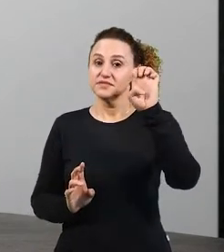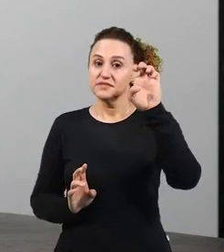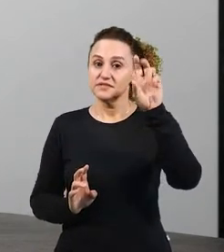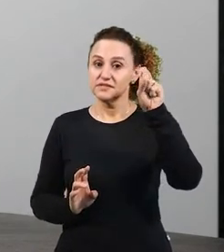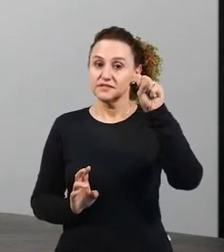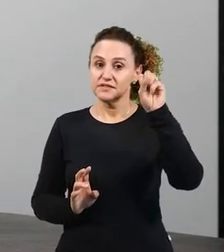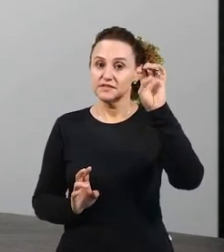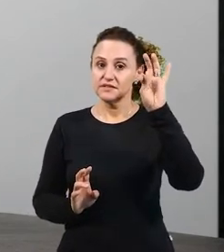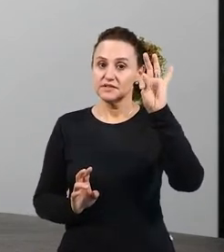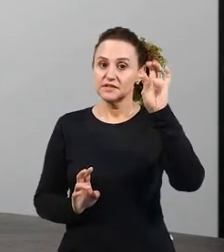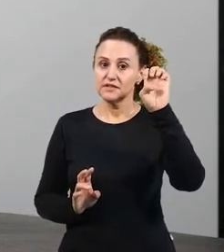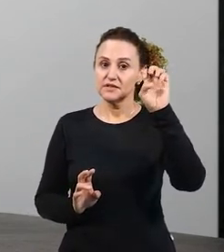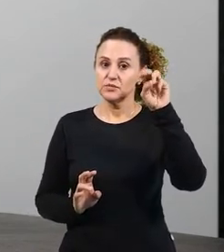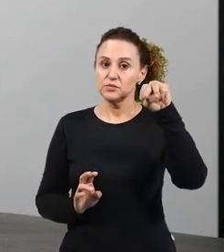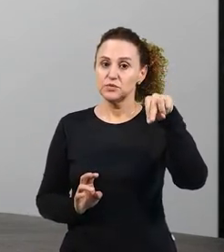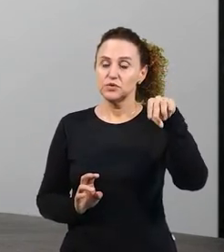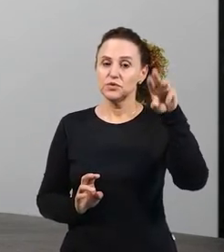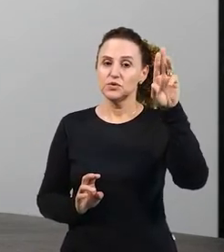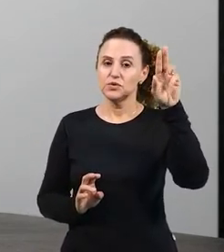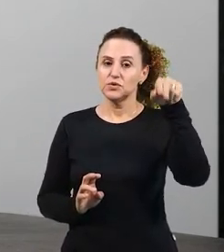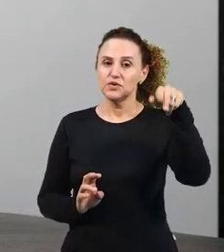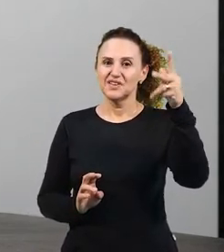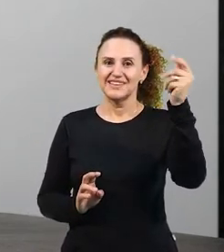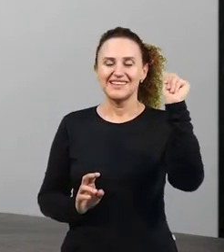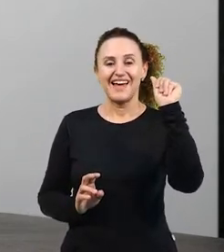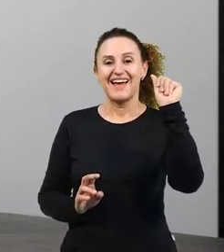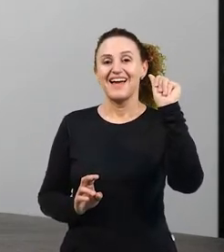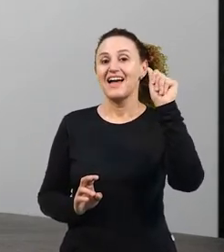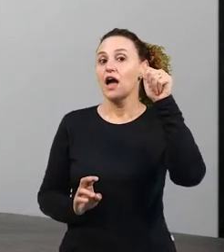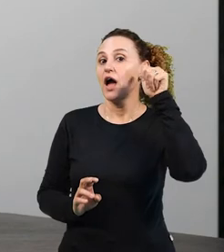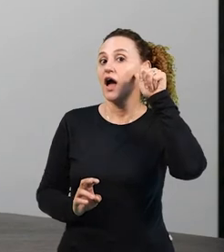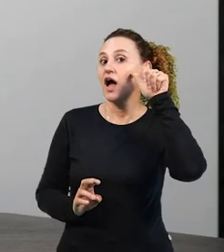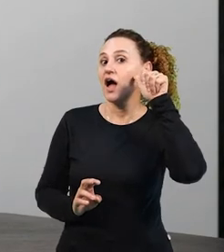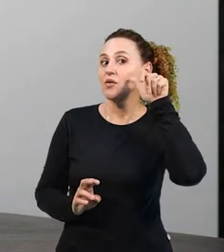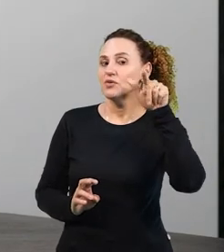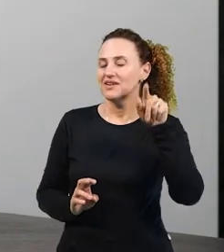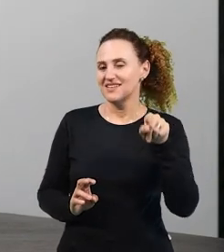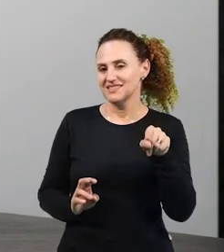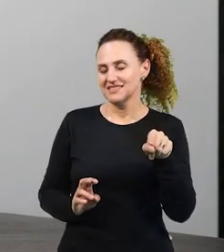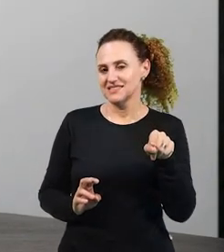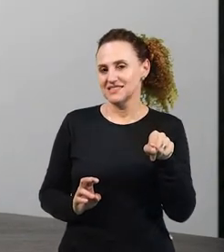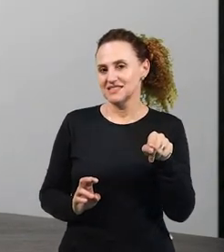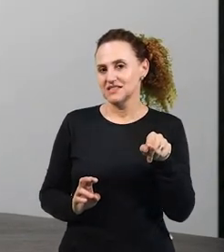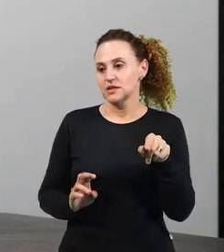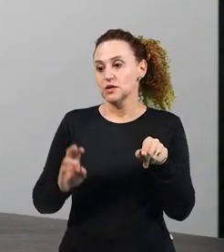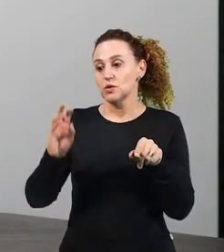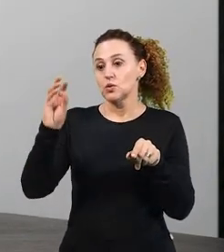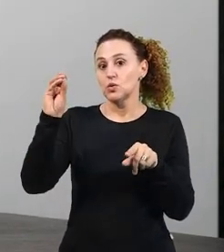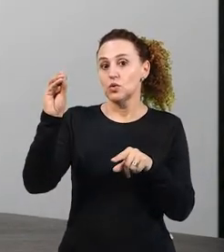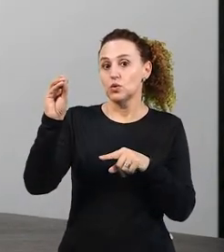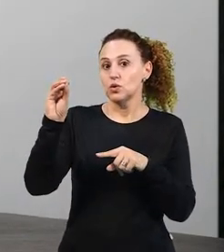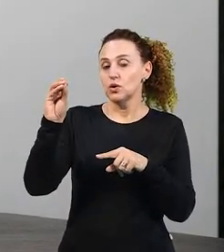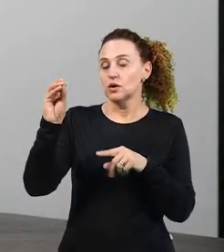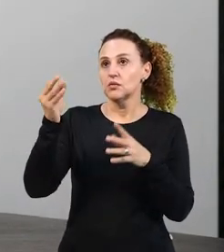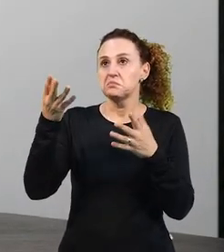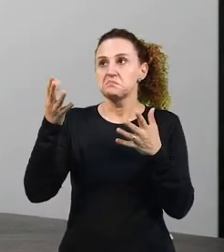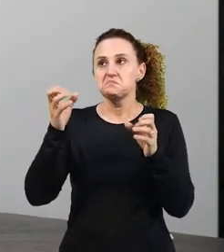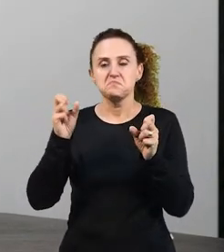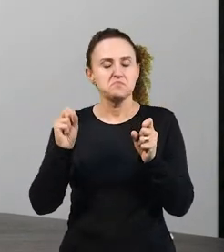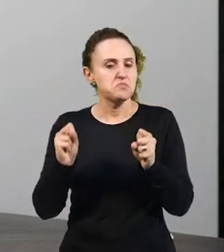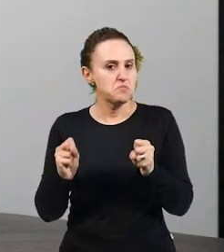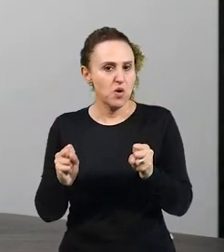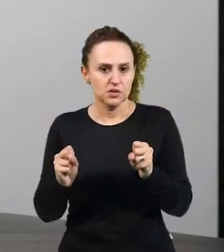palavra e que pode se referir a um homem ou a uma mulher. O testemunho é um ato e ele não tem